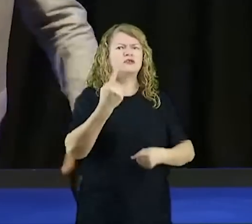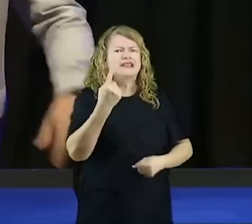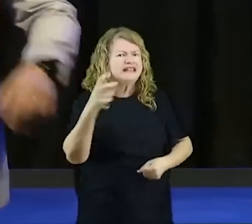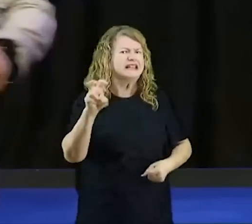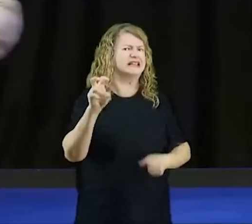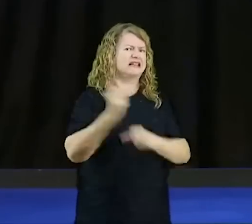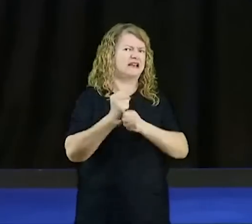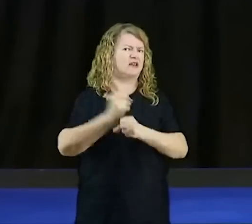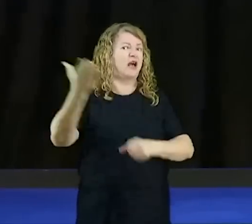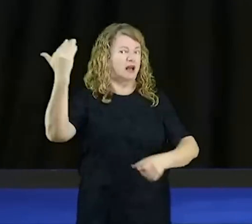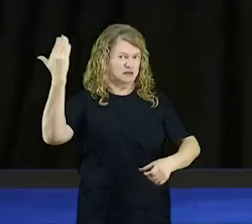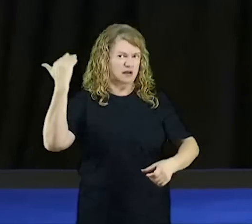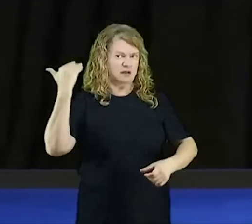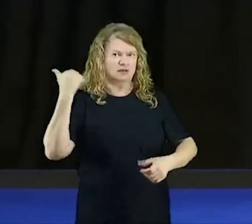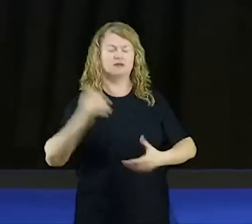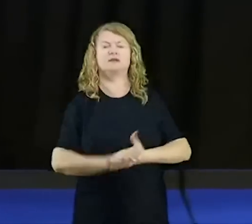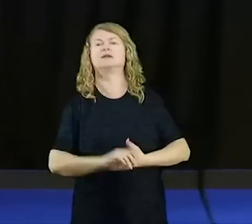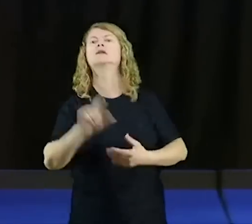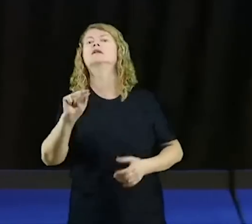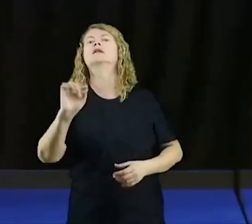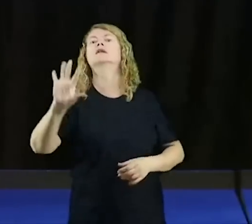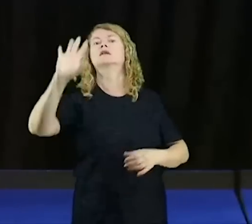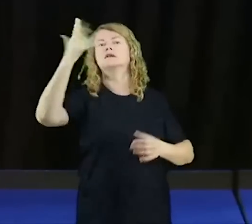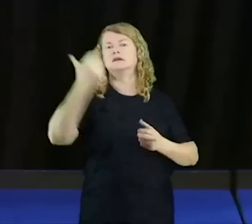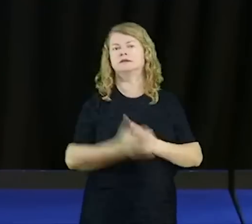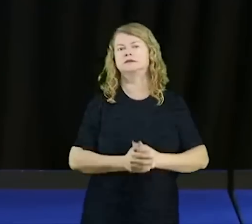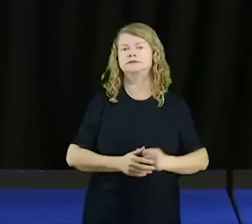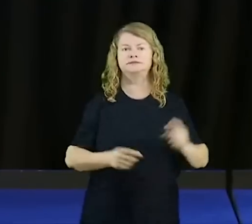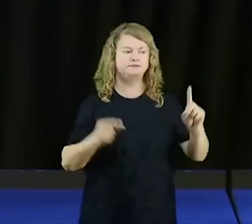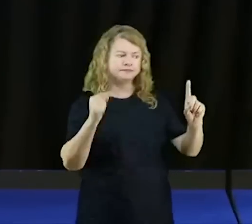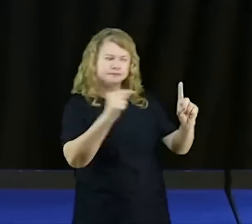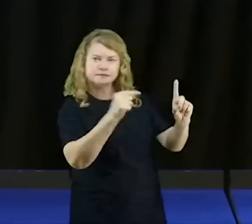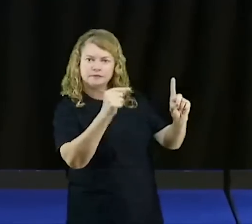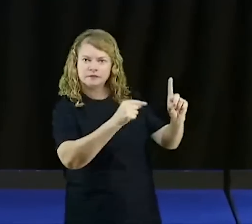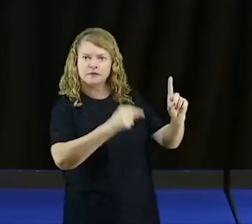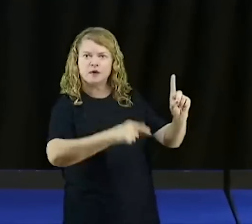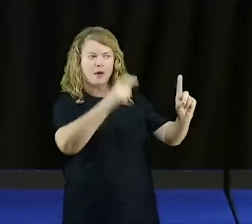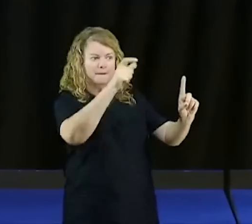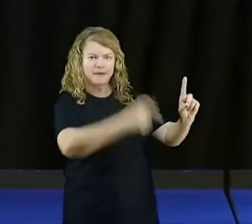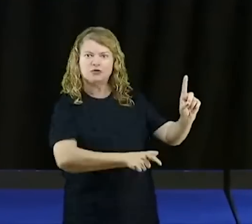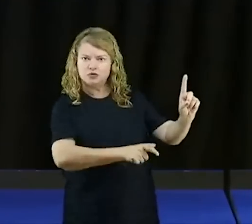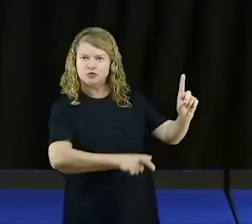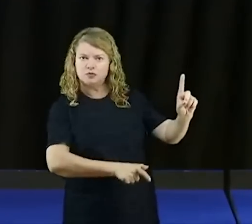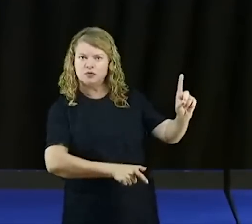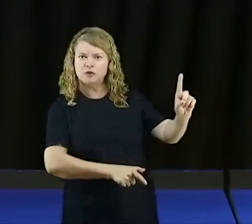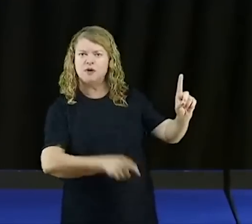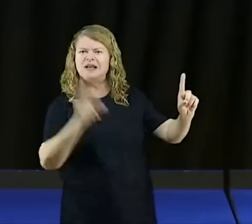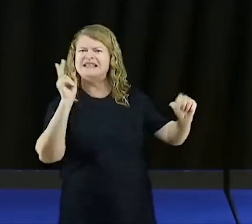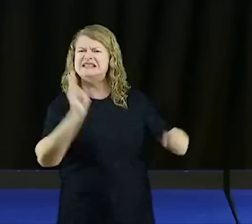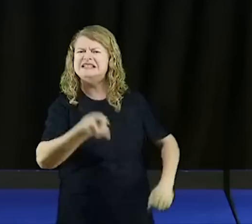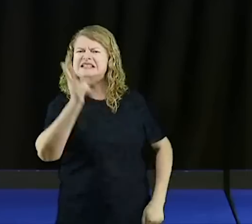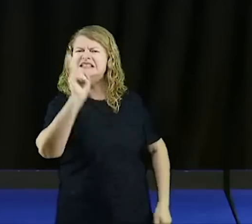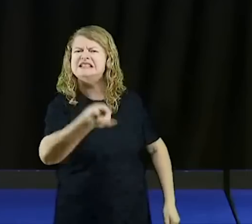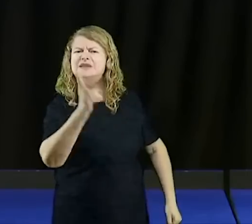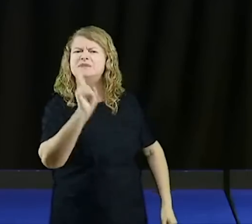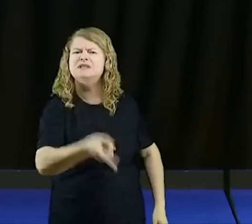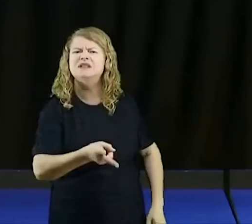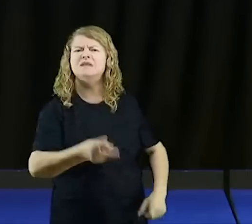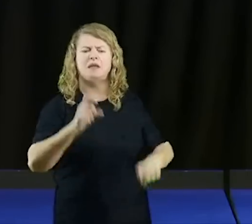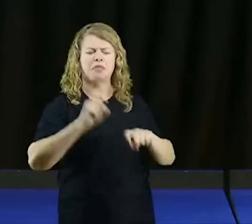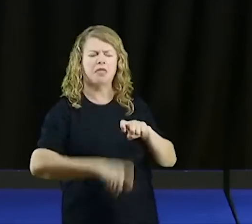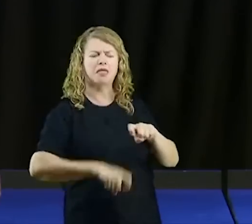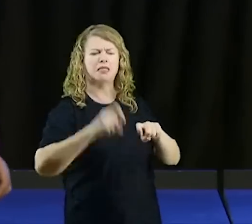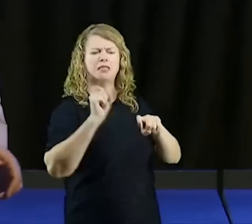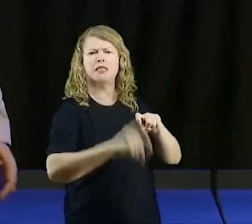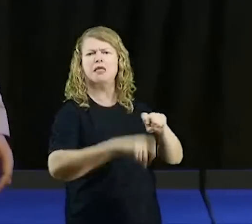E tinha uma pessoa, pensa num sujeito assim, que vivia na imoralidade da sexualidade, mas muito